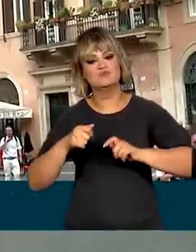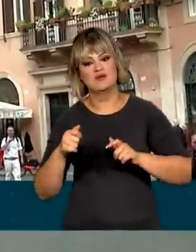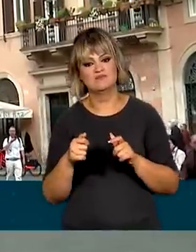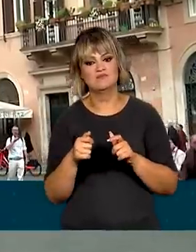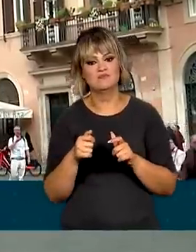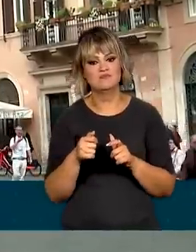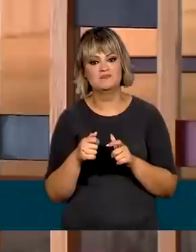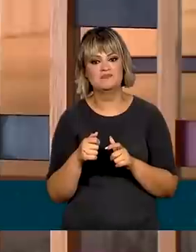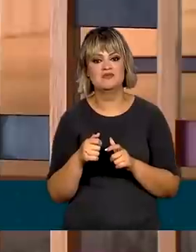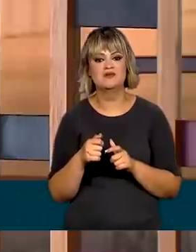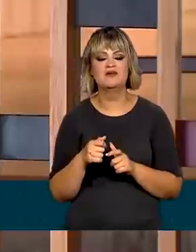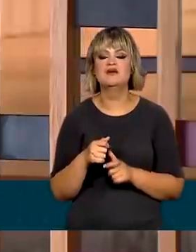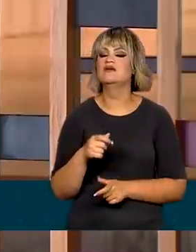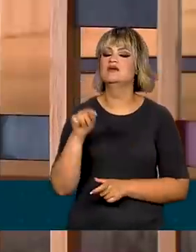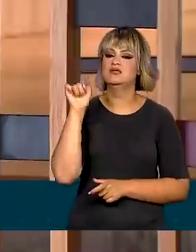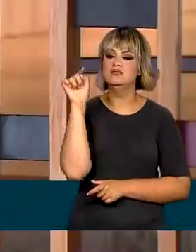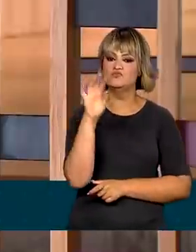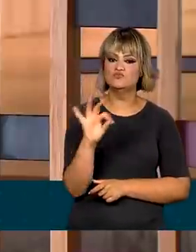exterior,